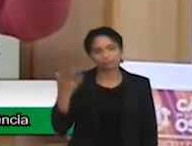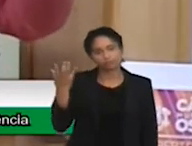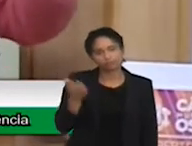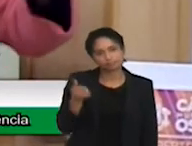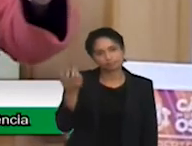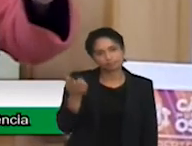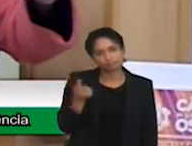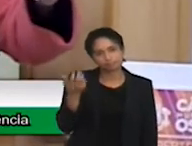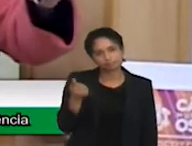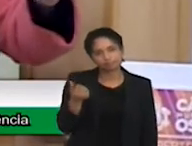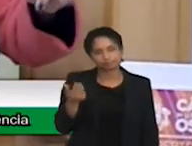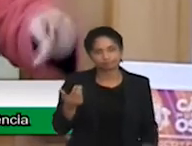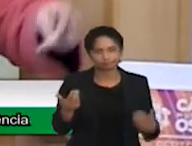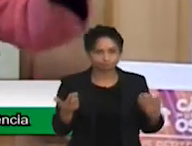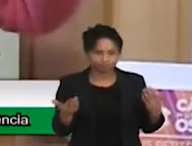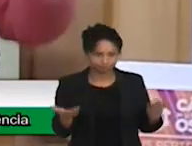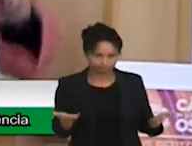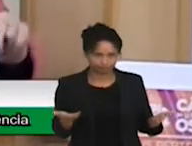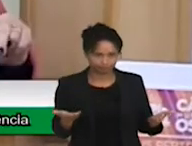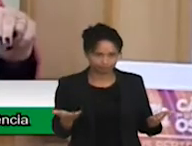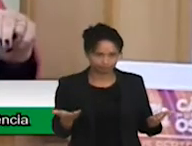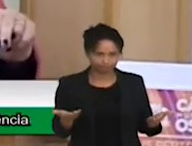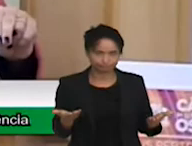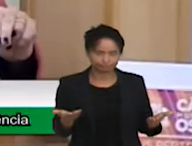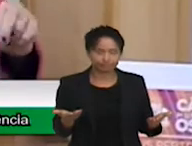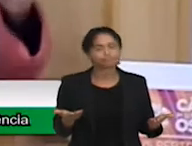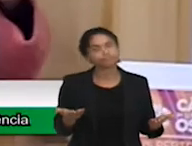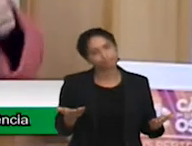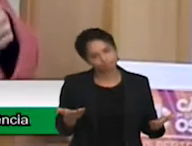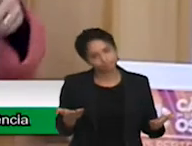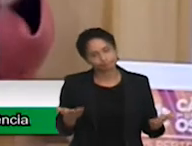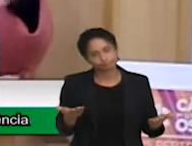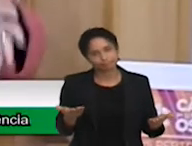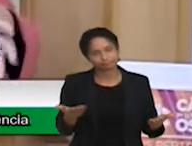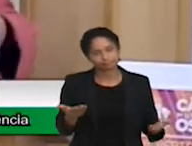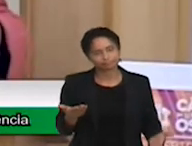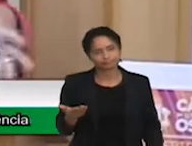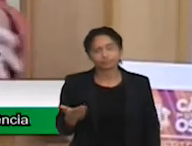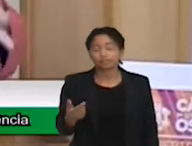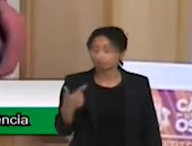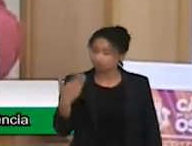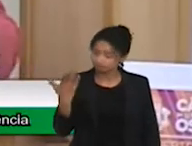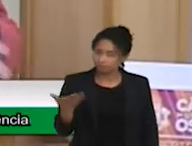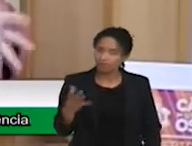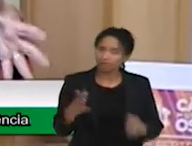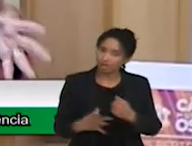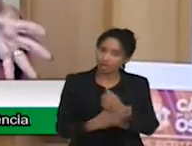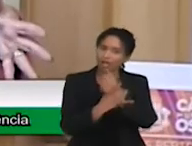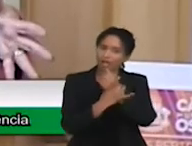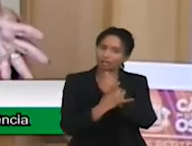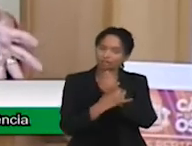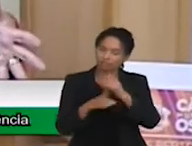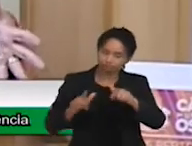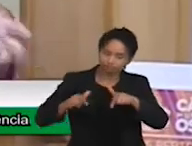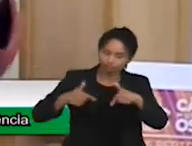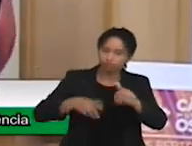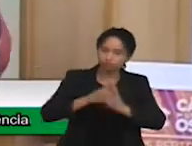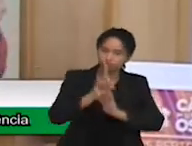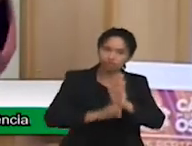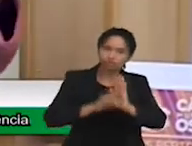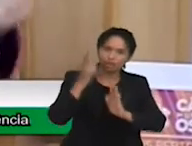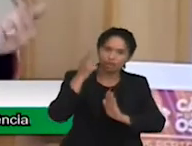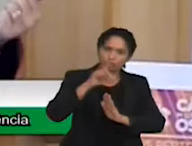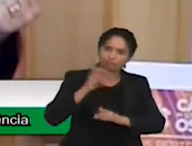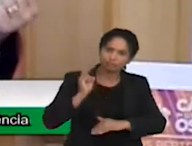alterar dos aposentados e pensionistas e dos deficientes, para garantir que tinha que manter aquele direito, porque é um